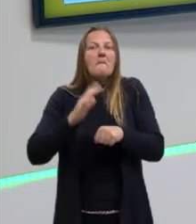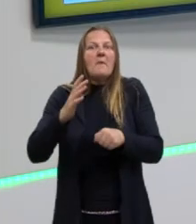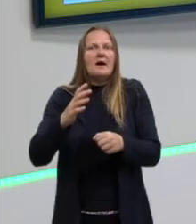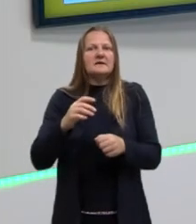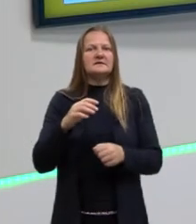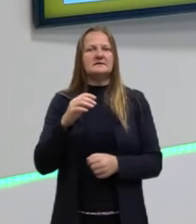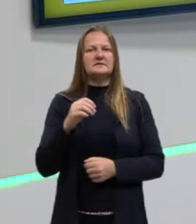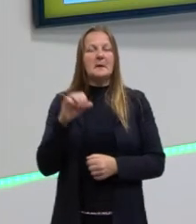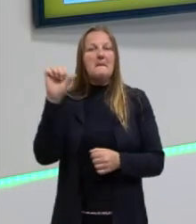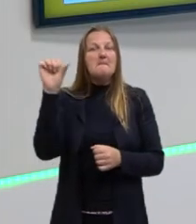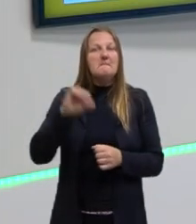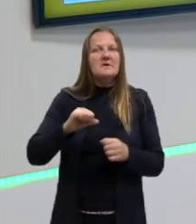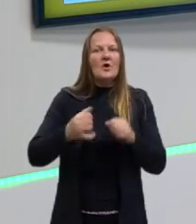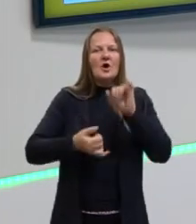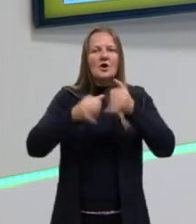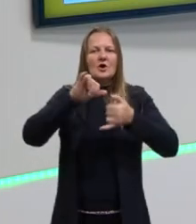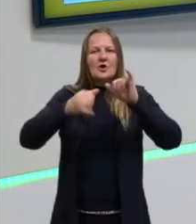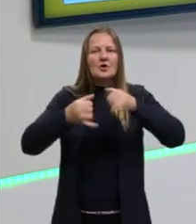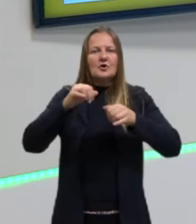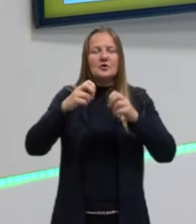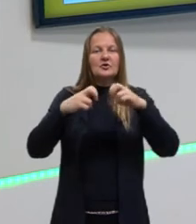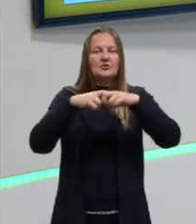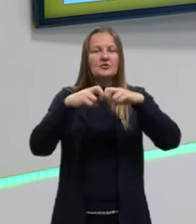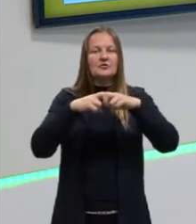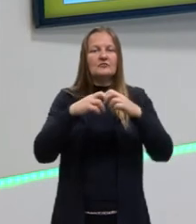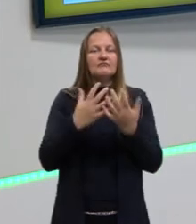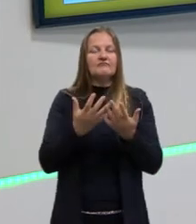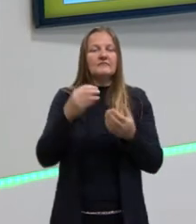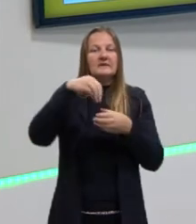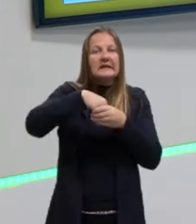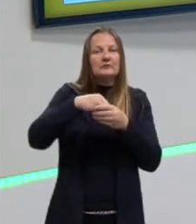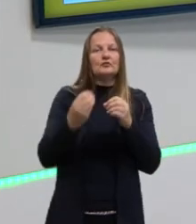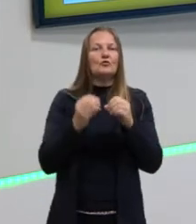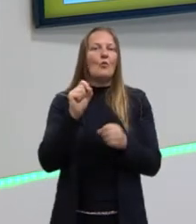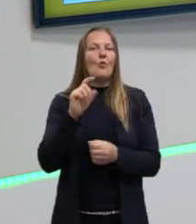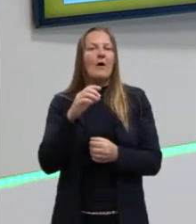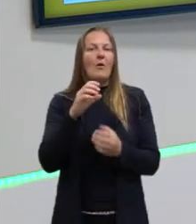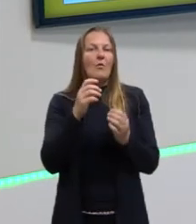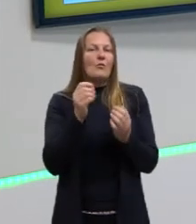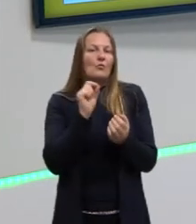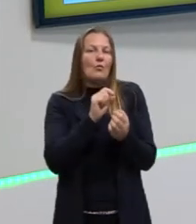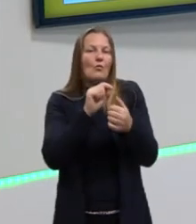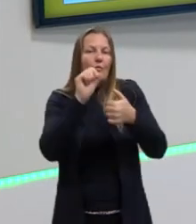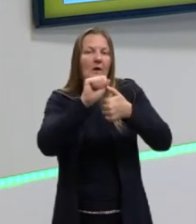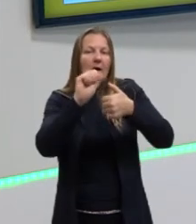tóxicos? Em qual animal ali? Em qual ser vivo?